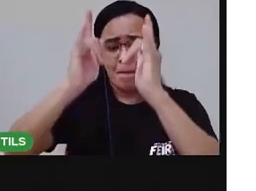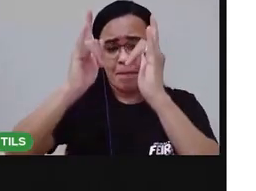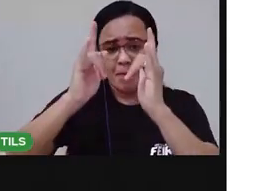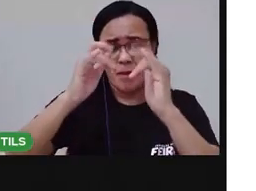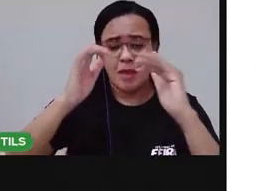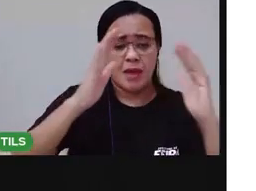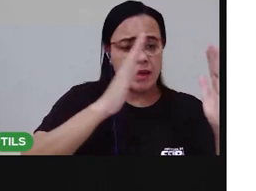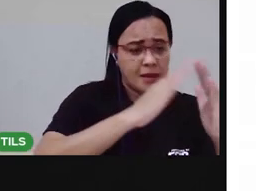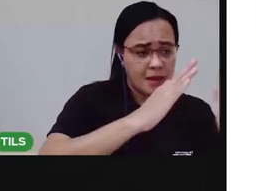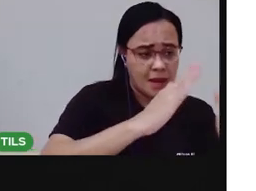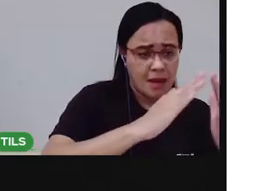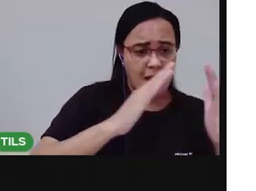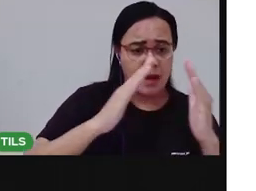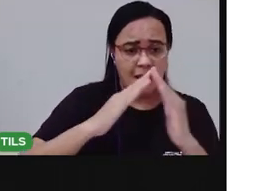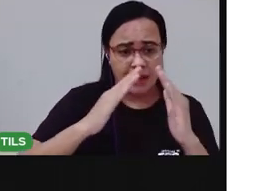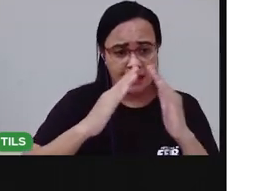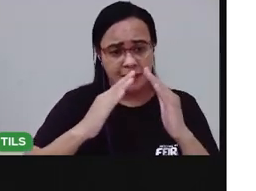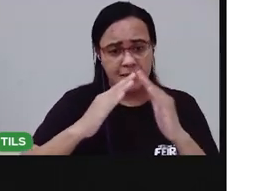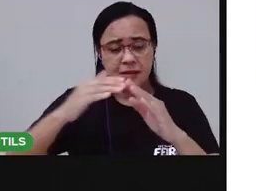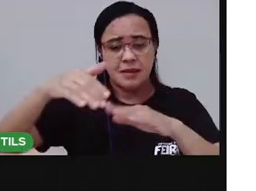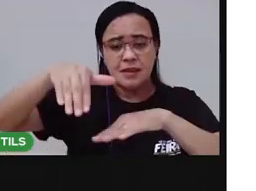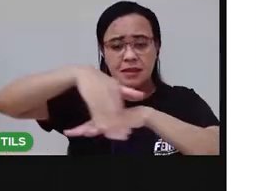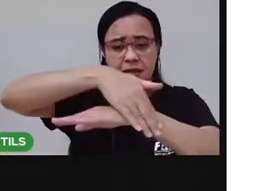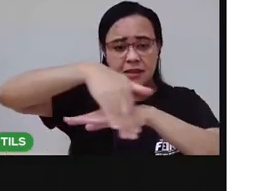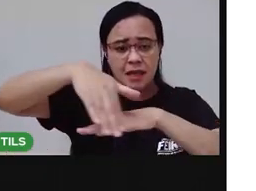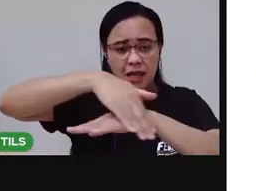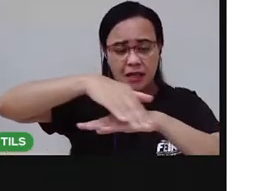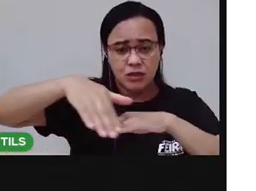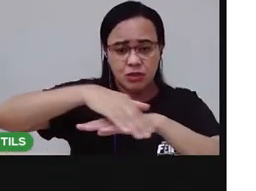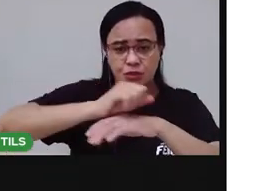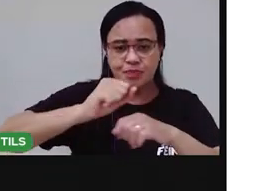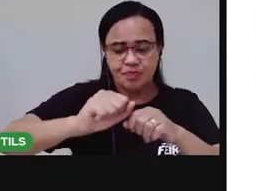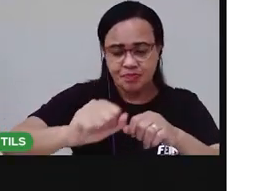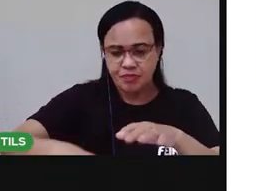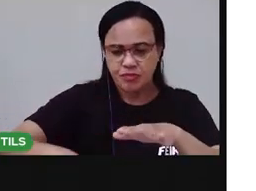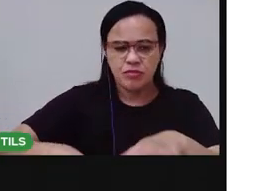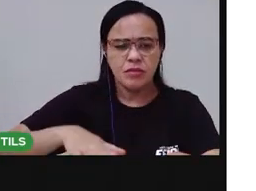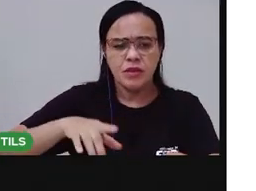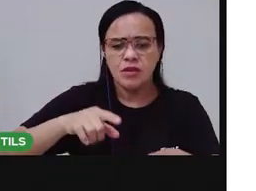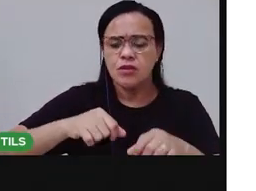As ruas são calçadas? São asfaltadas?